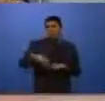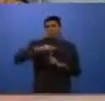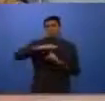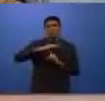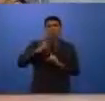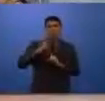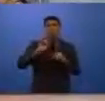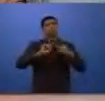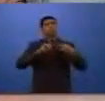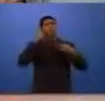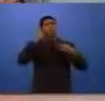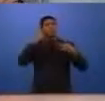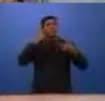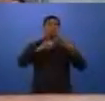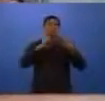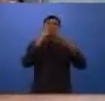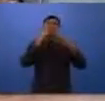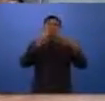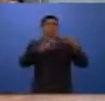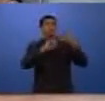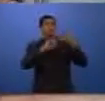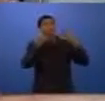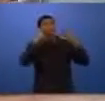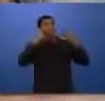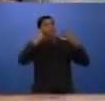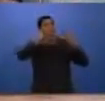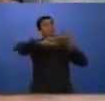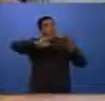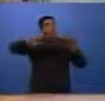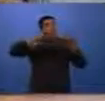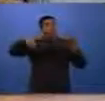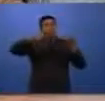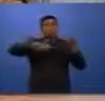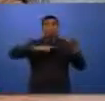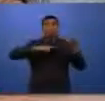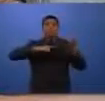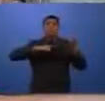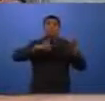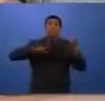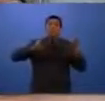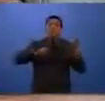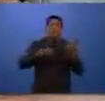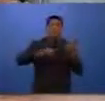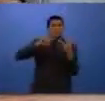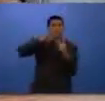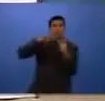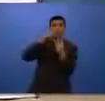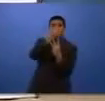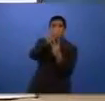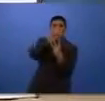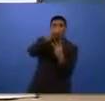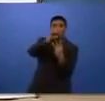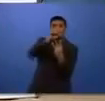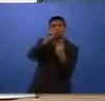em vários estados, não só no Paraná, como São Paulo, Santa Catarina e alguns outros estados, como o Ceará, utilizam esse tridígito, o 8-1,